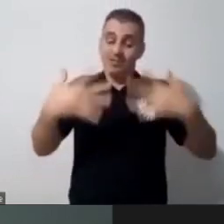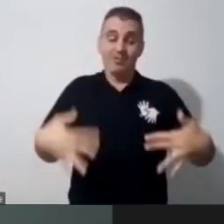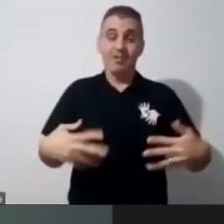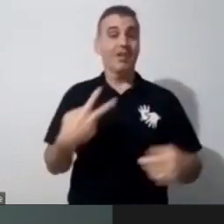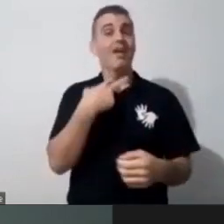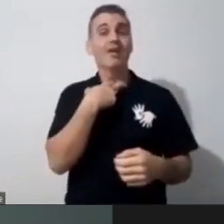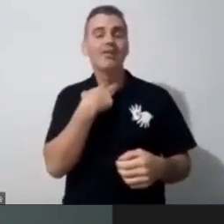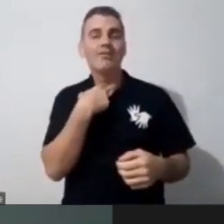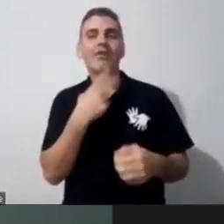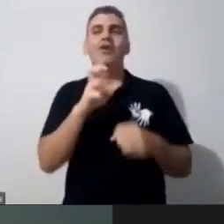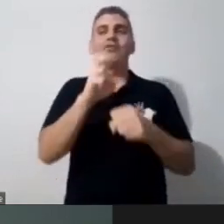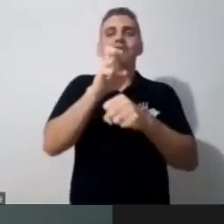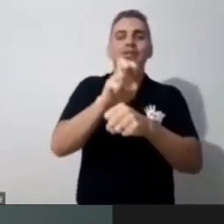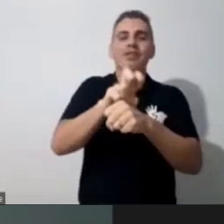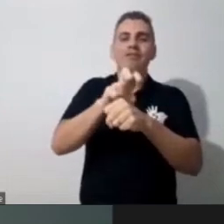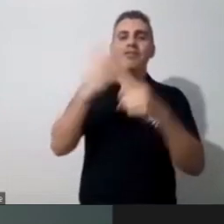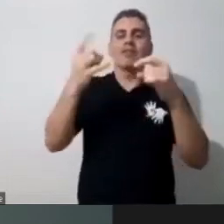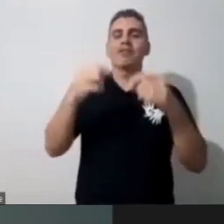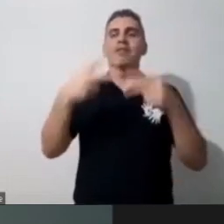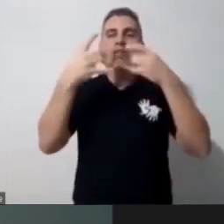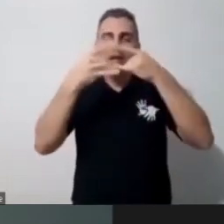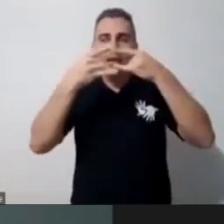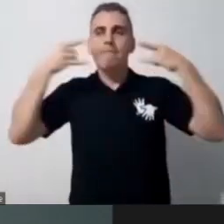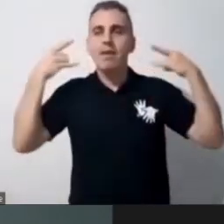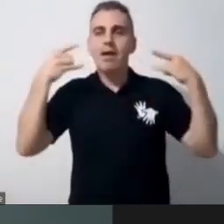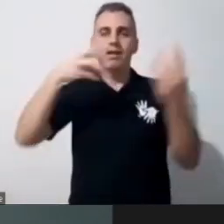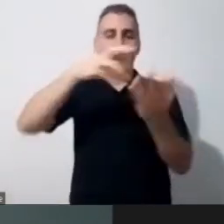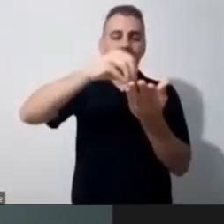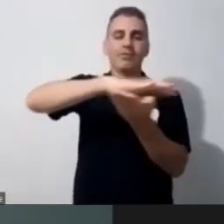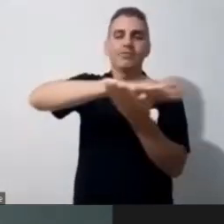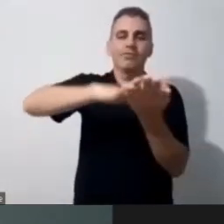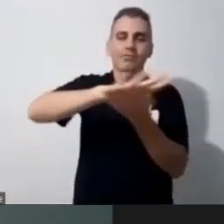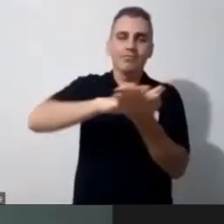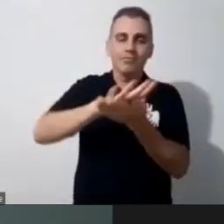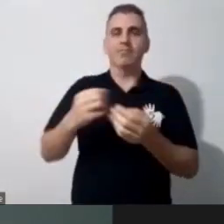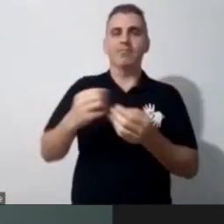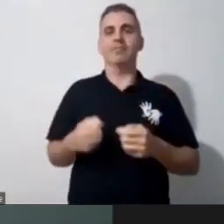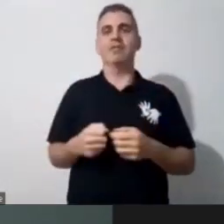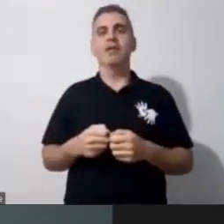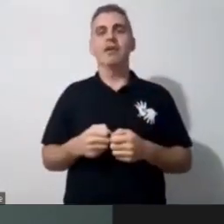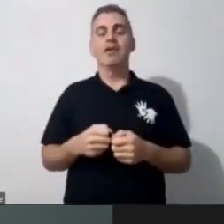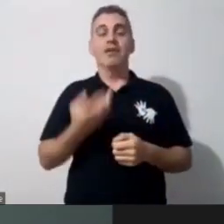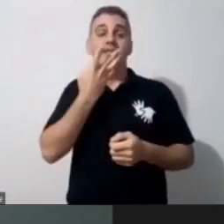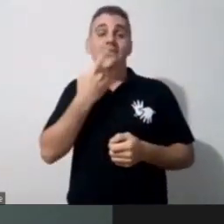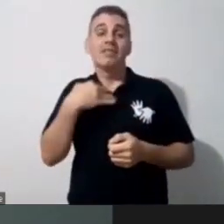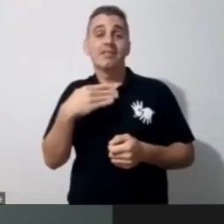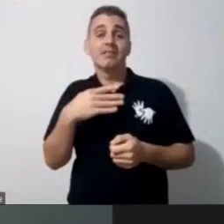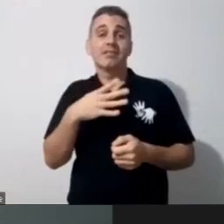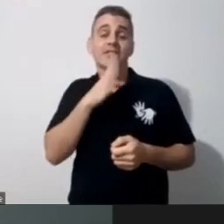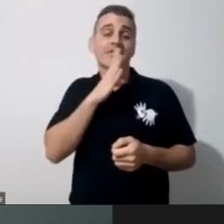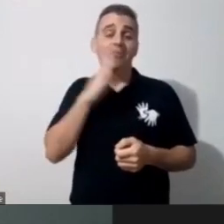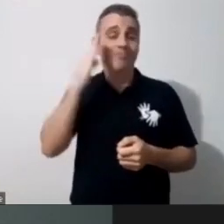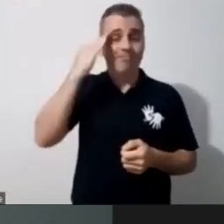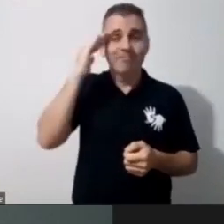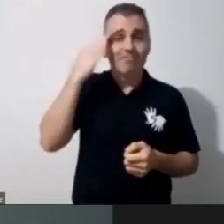tem um vírus e a gente está de máfia, então isso tudo torna muito rico a nossa rotina hoje em dia, né, eu acho que tem muitas pessoas